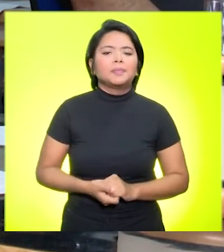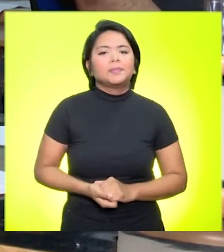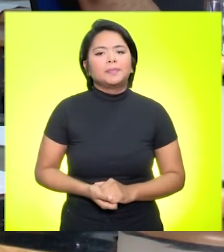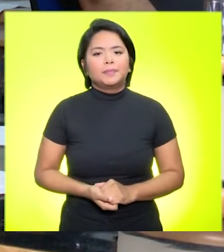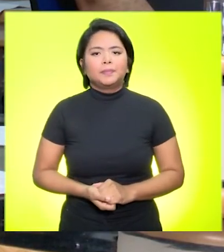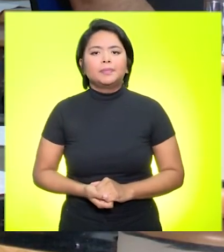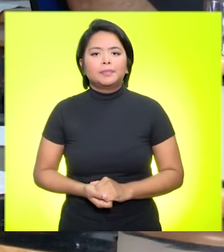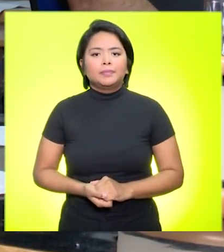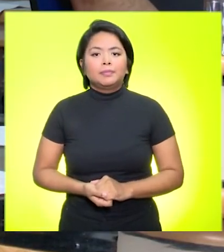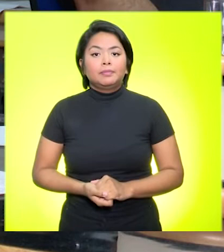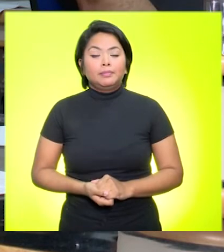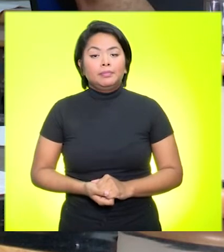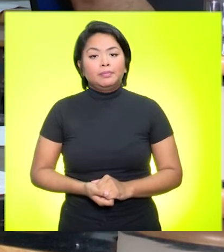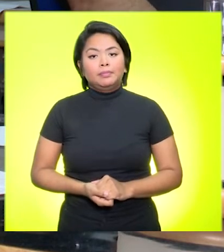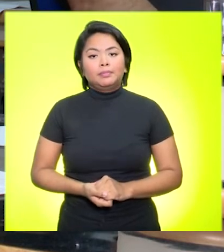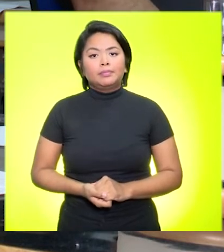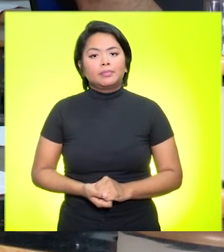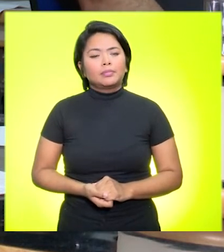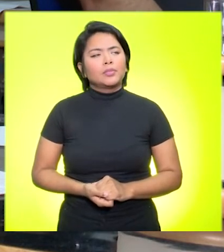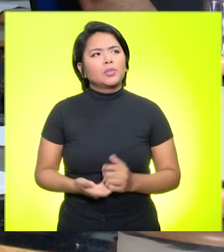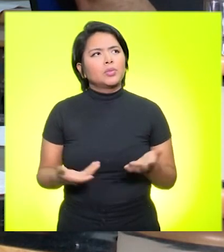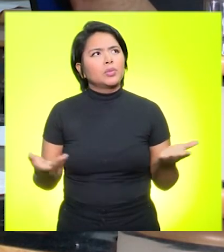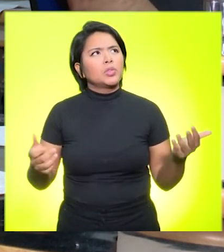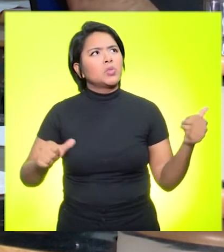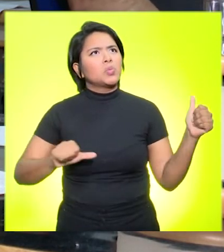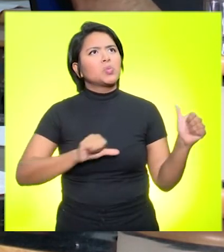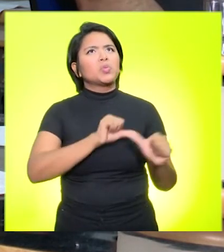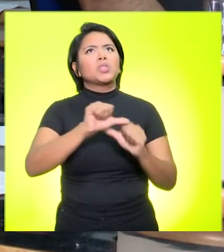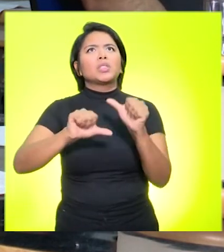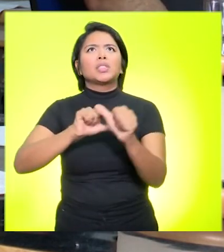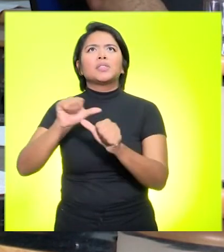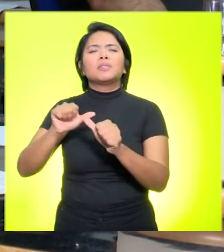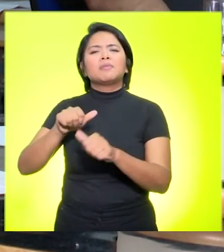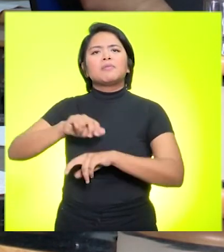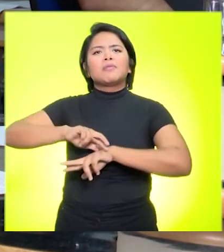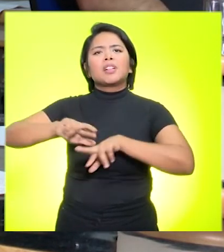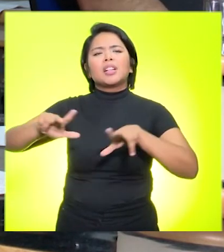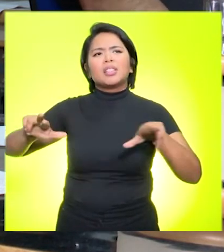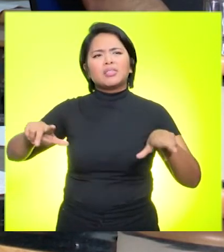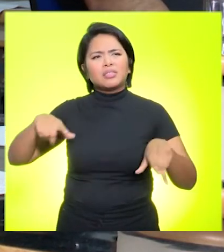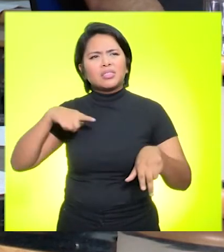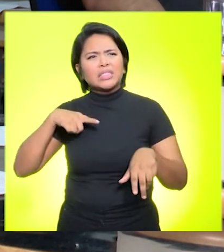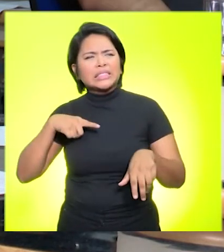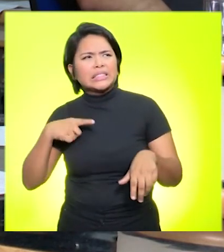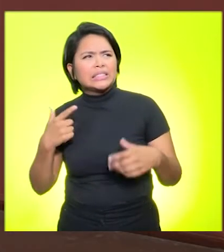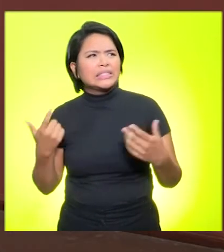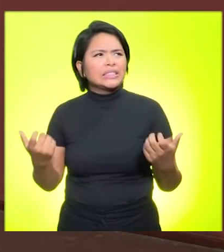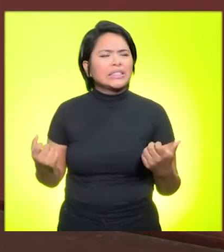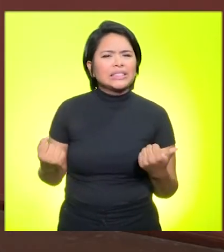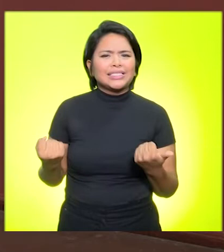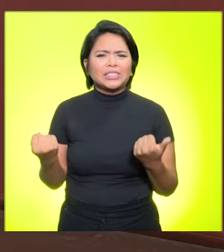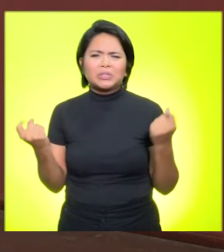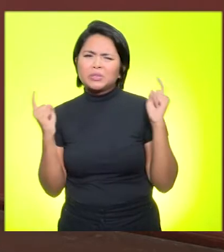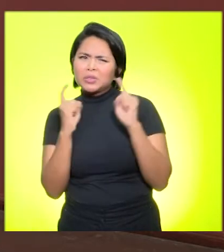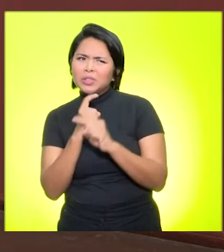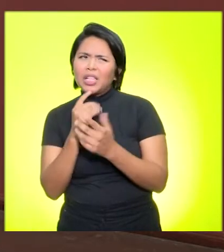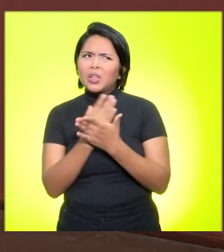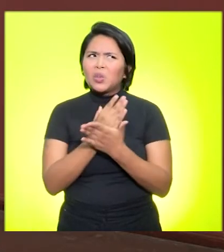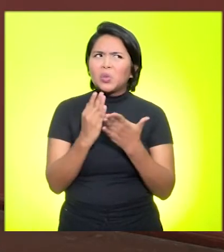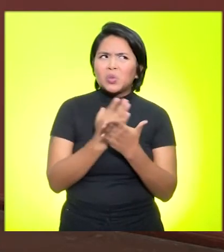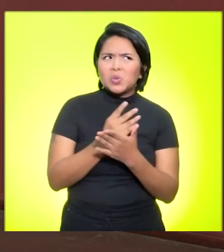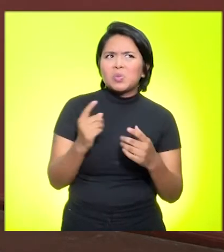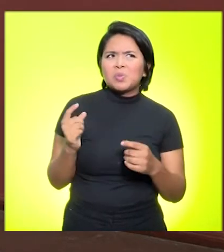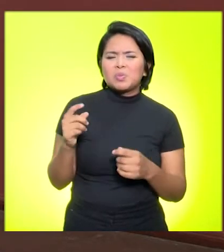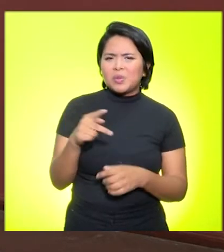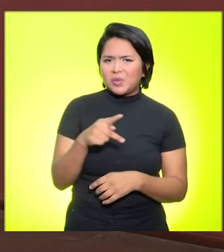E, em meio a tantas mudanças, houve uma certa resistência de professores ou alunos? Com certeza. Então, tudo